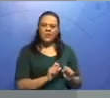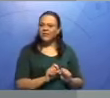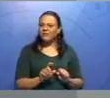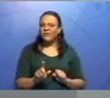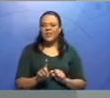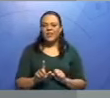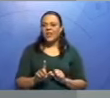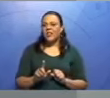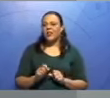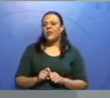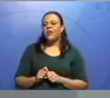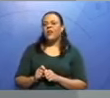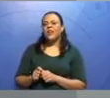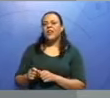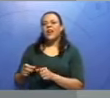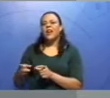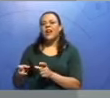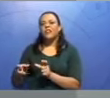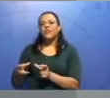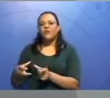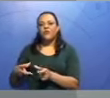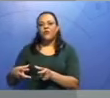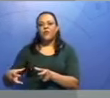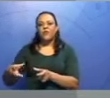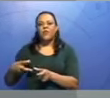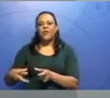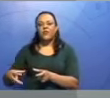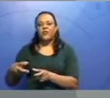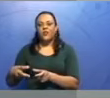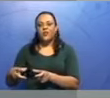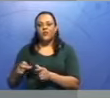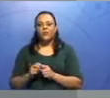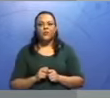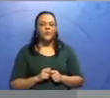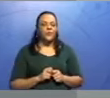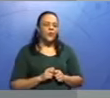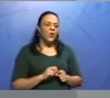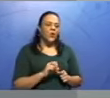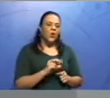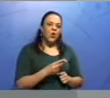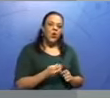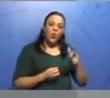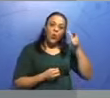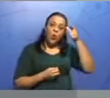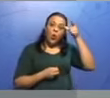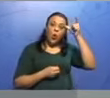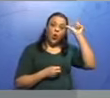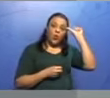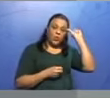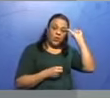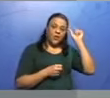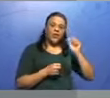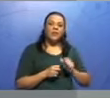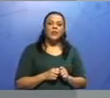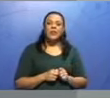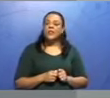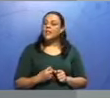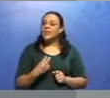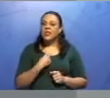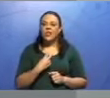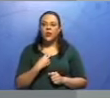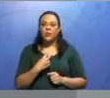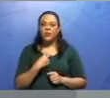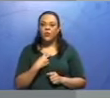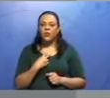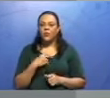não, isso aqui é uma locução adverbial. Se eu pergunto quando, ah, ontem, ah, ontem, não pode ser uma pergunta que eu faço para o